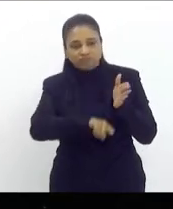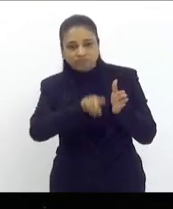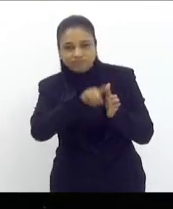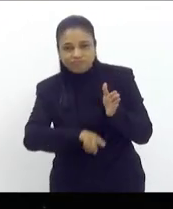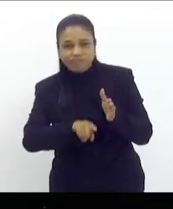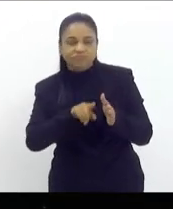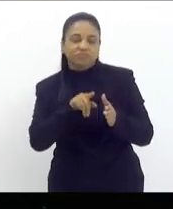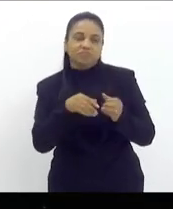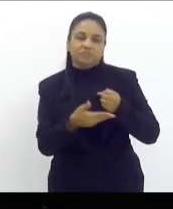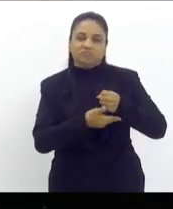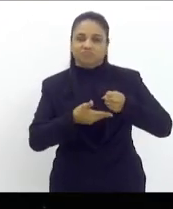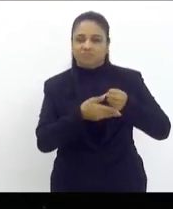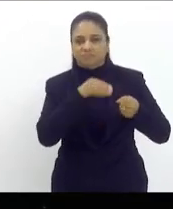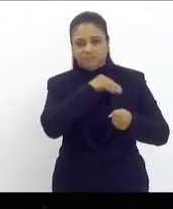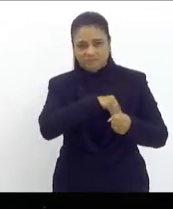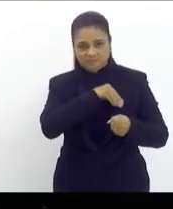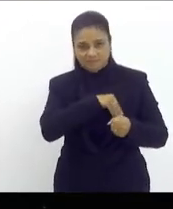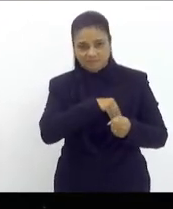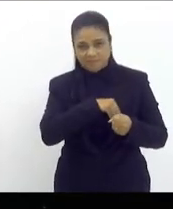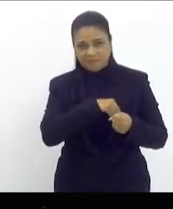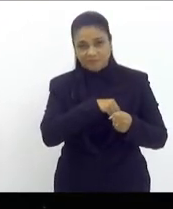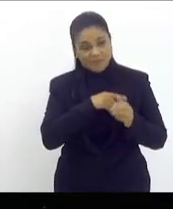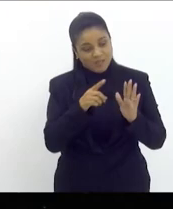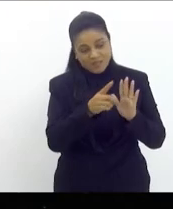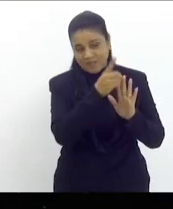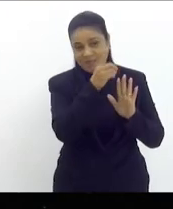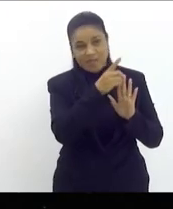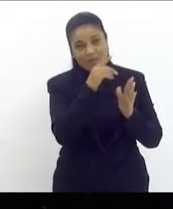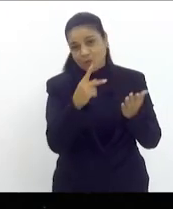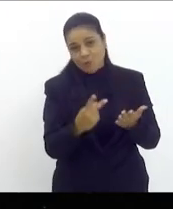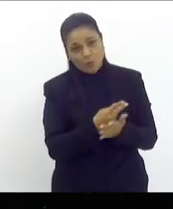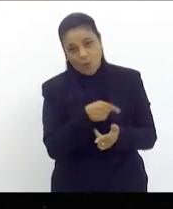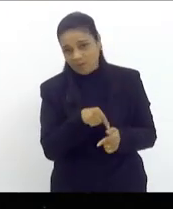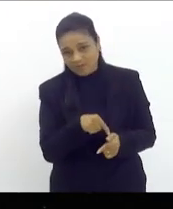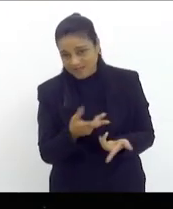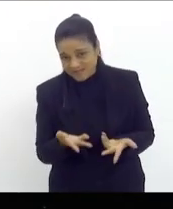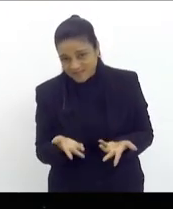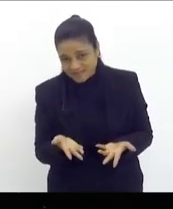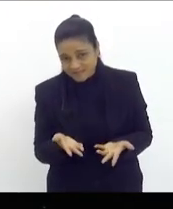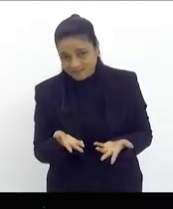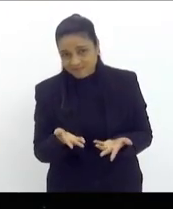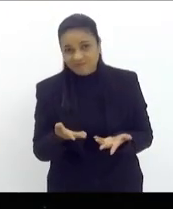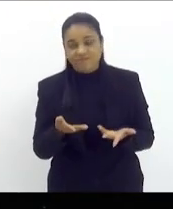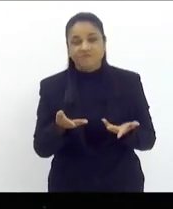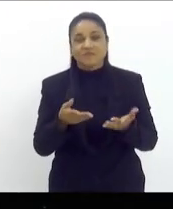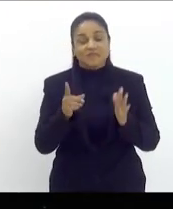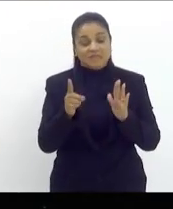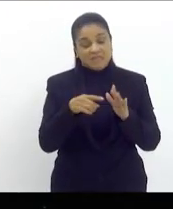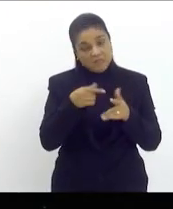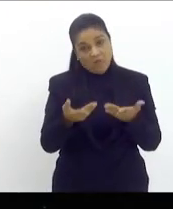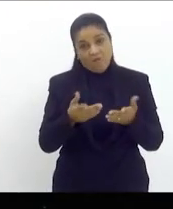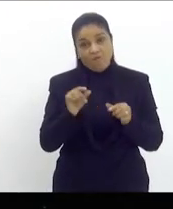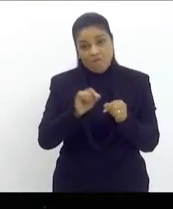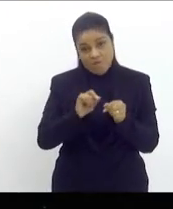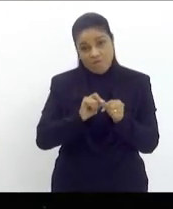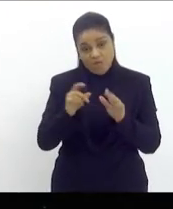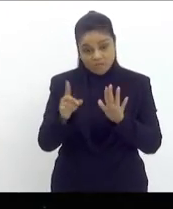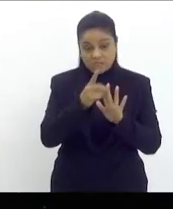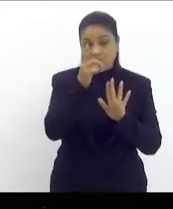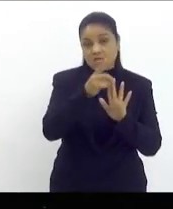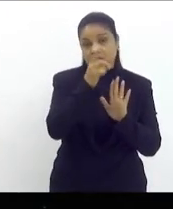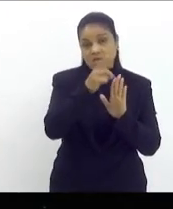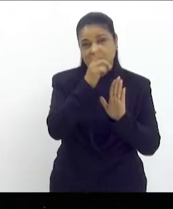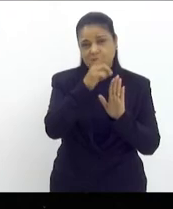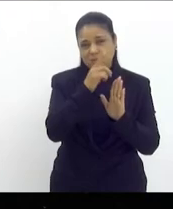isso não acontece via decreto e isso como foi feito via decreto demonstra ser um